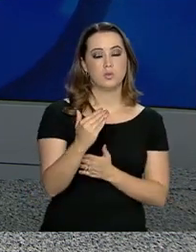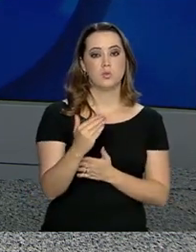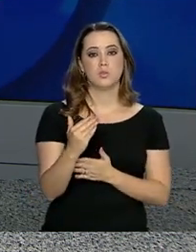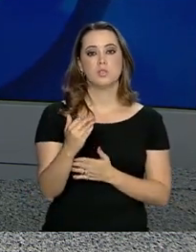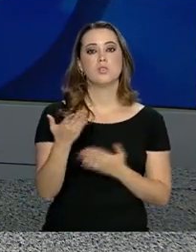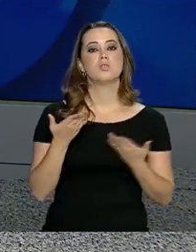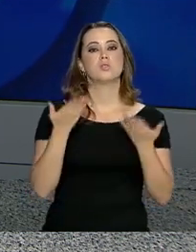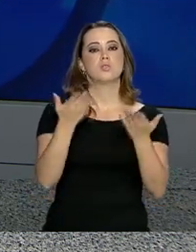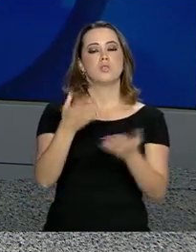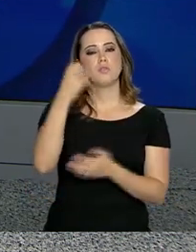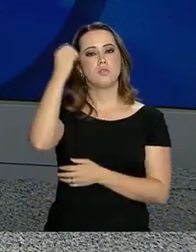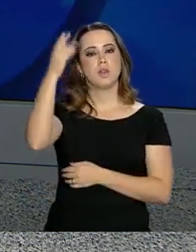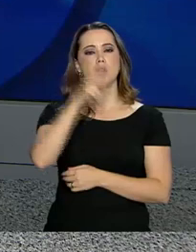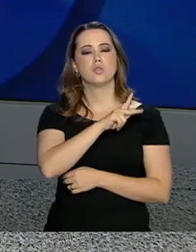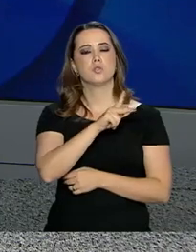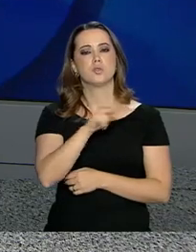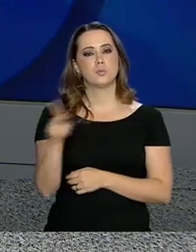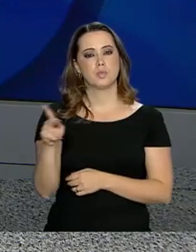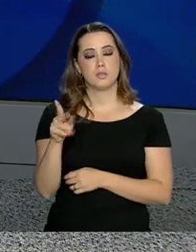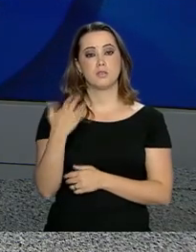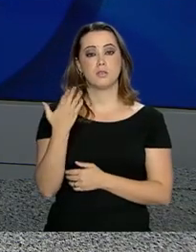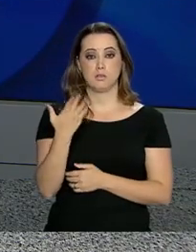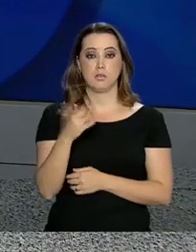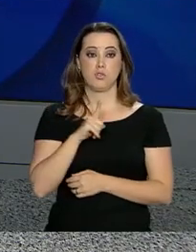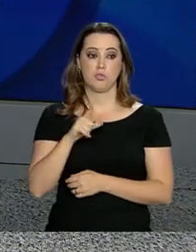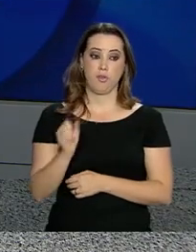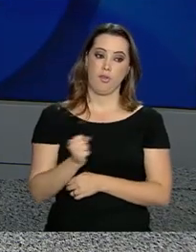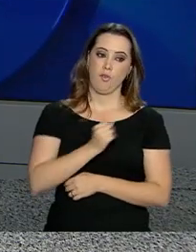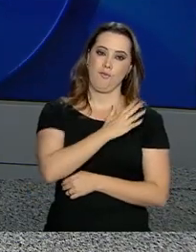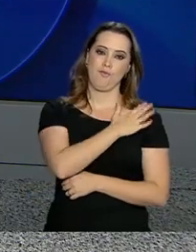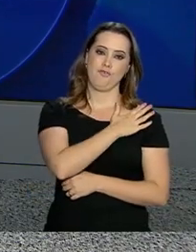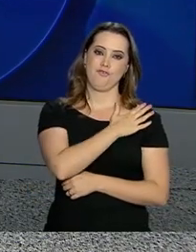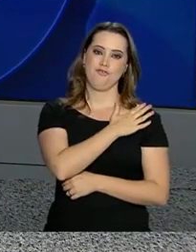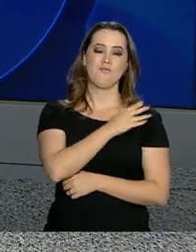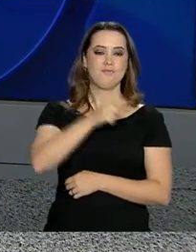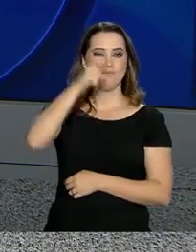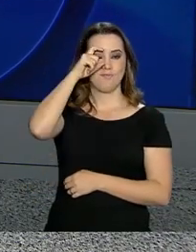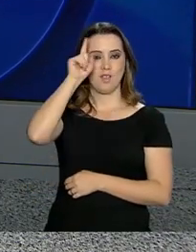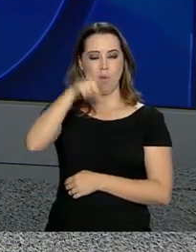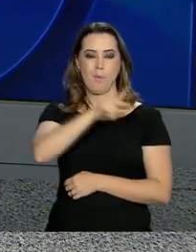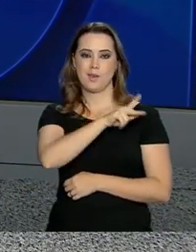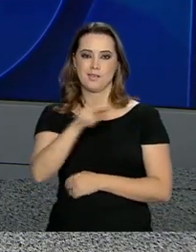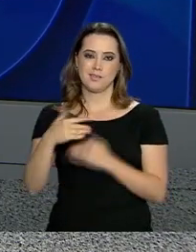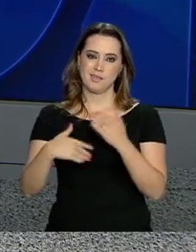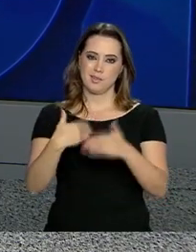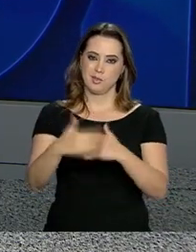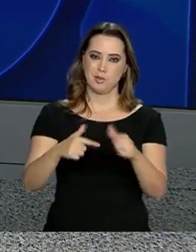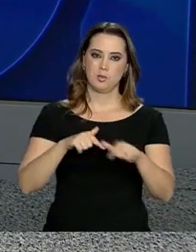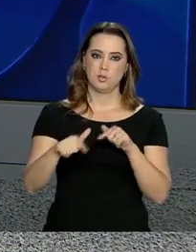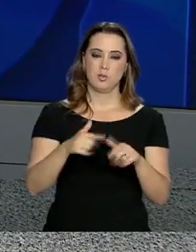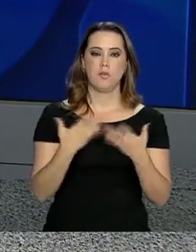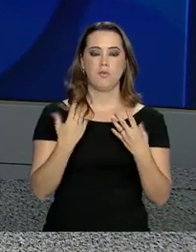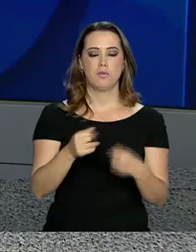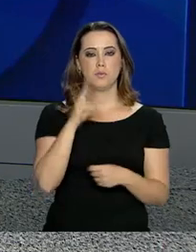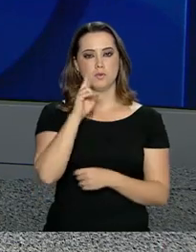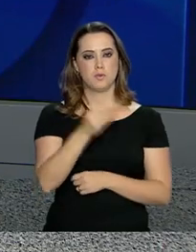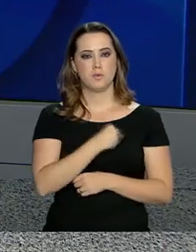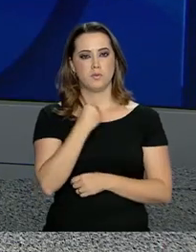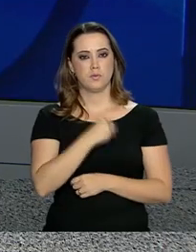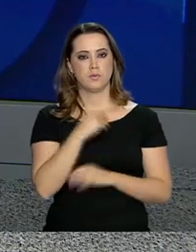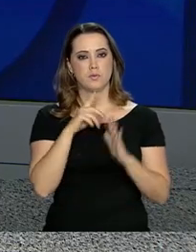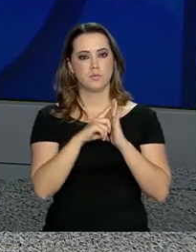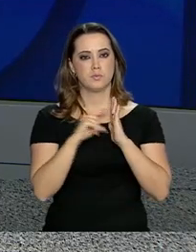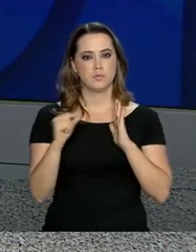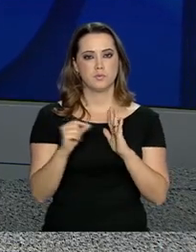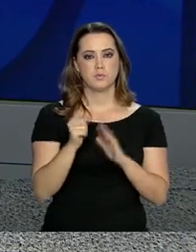de Jair Bolsonaro, o vice-presidente, Hamilton Mourão, é o presidente da República em exercício. Vamos, então, ao vivo, ao Palácio do